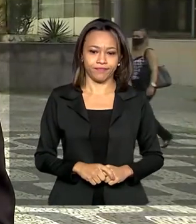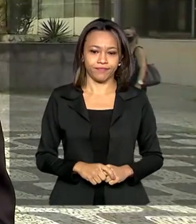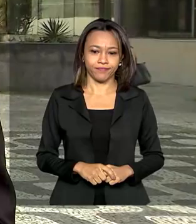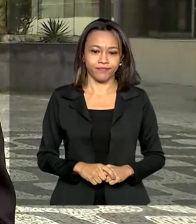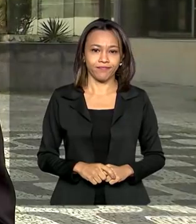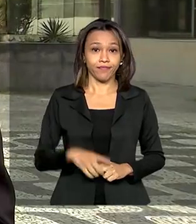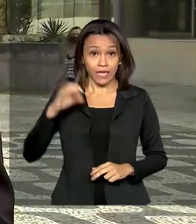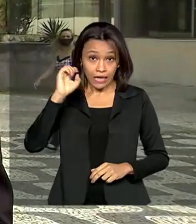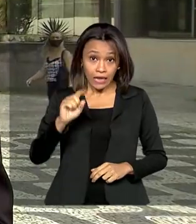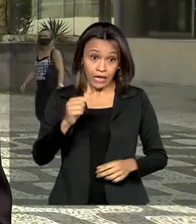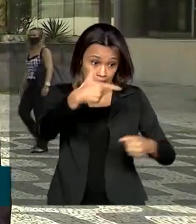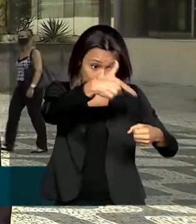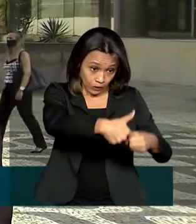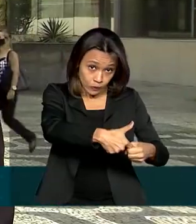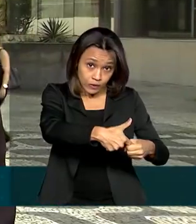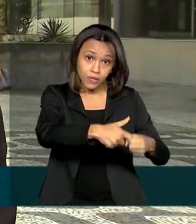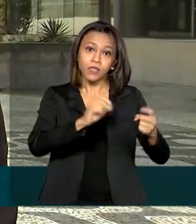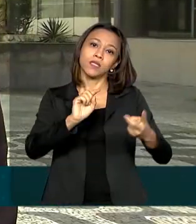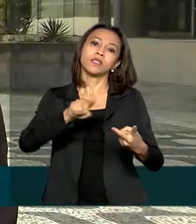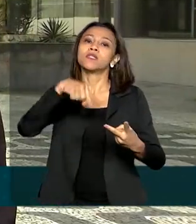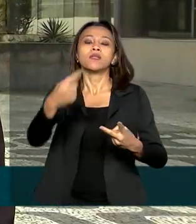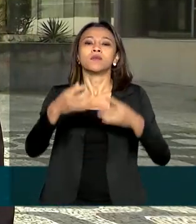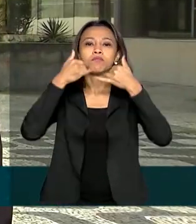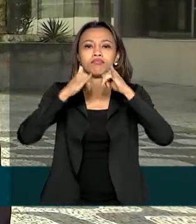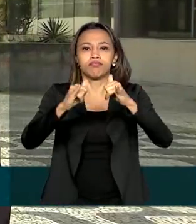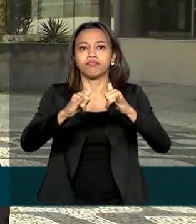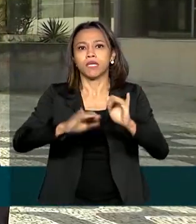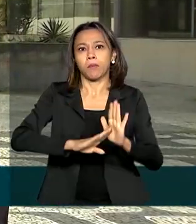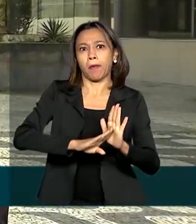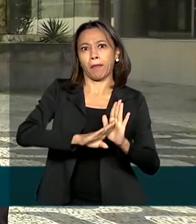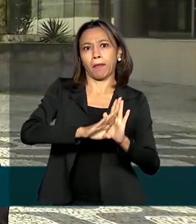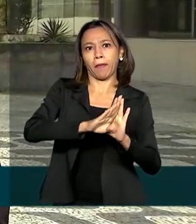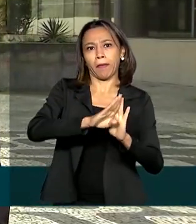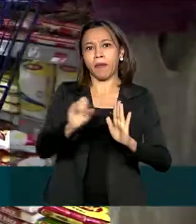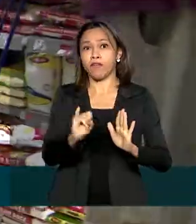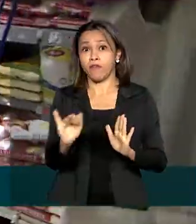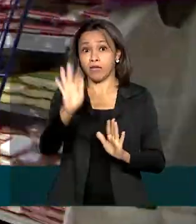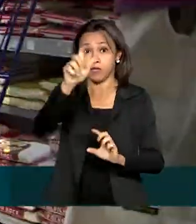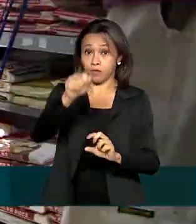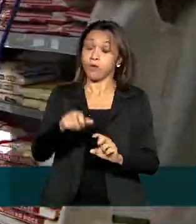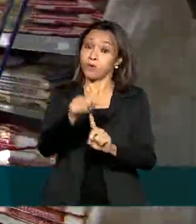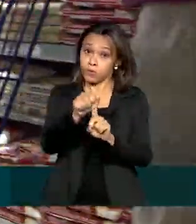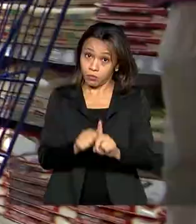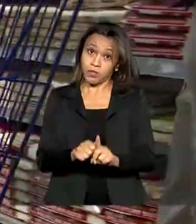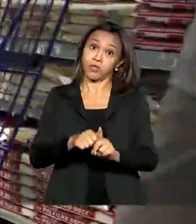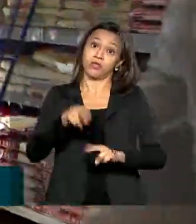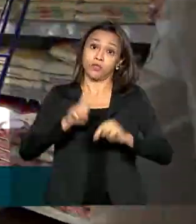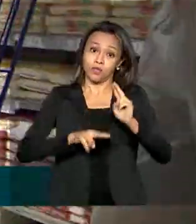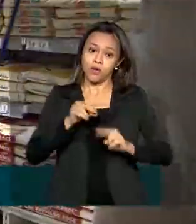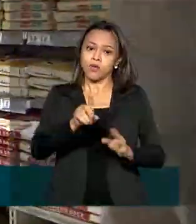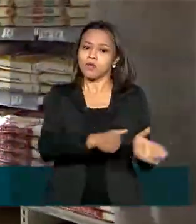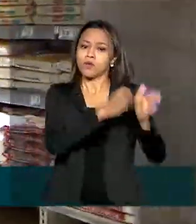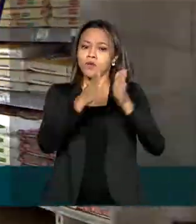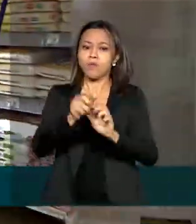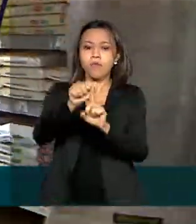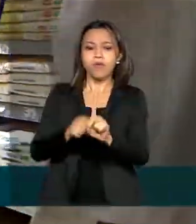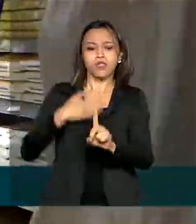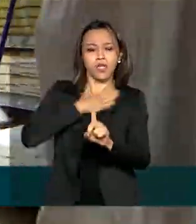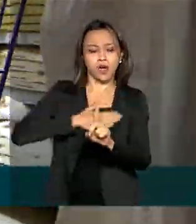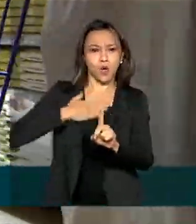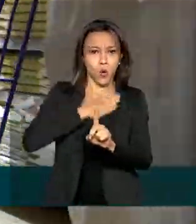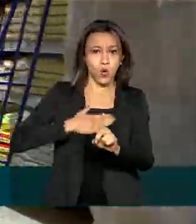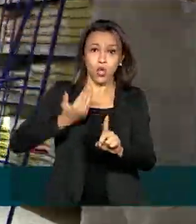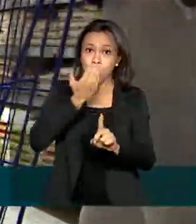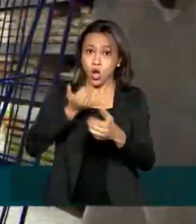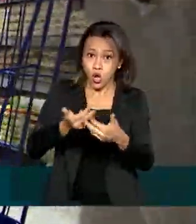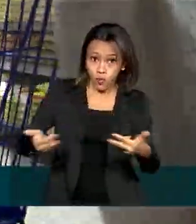Depois da gasolina e da energia elétrica terem pressionado a inflação no mês de julho, em agosto, alimentos e bebidas que subiram 0